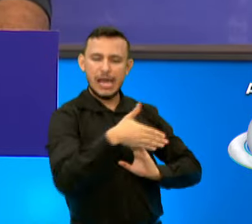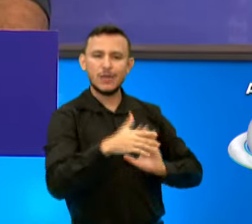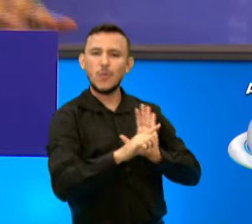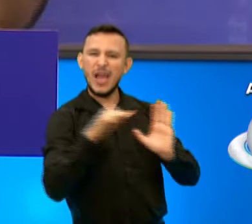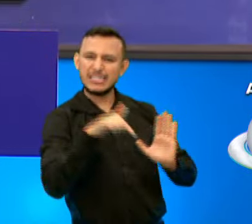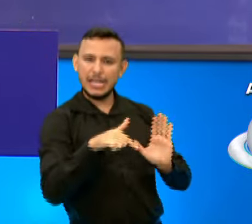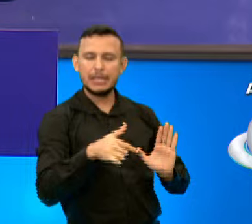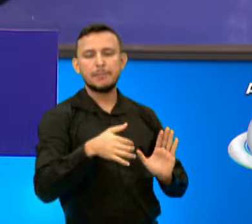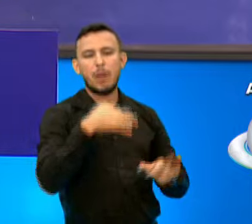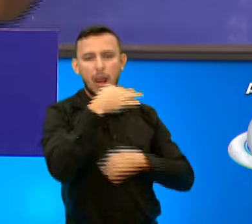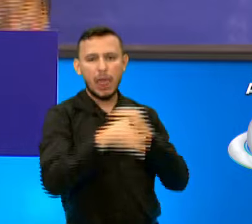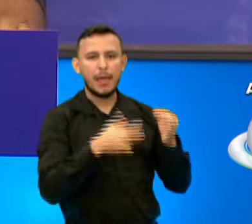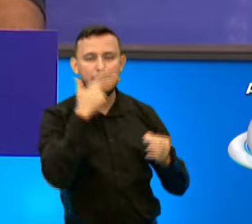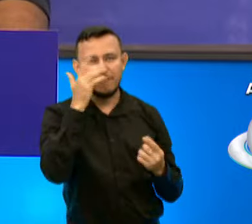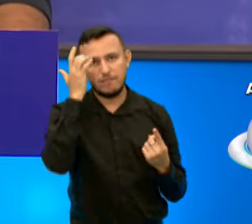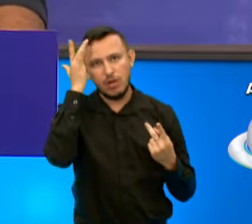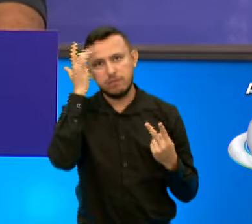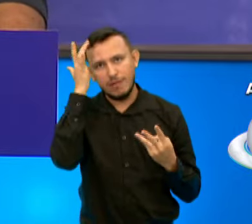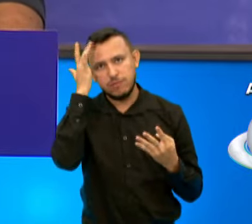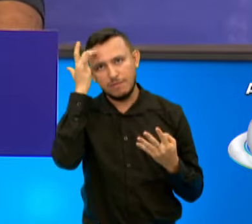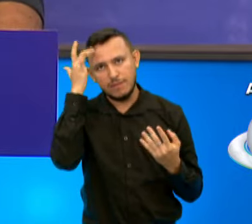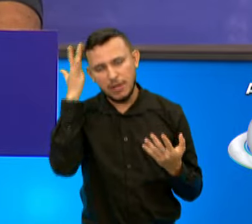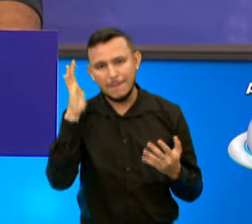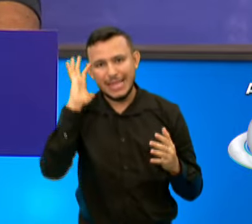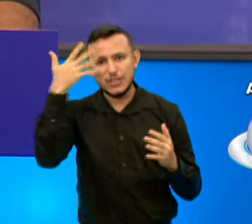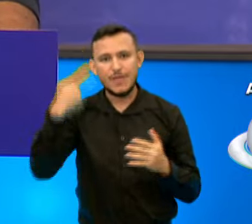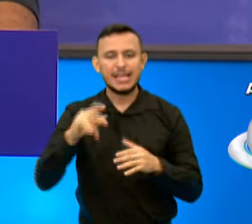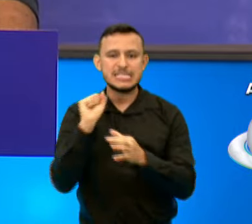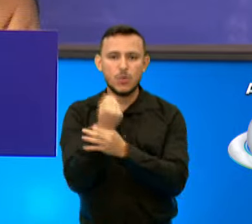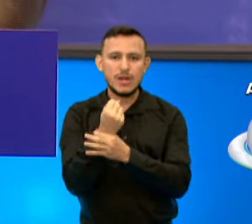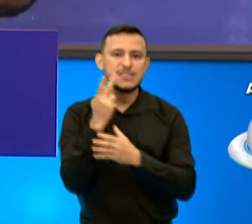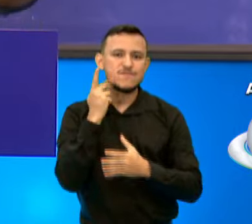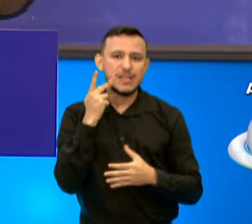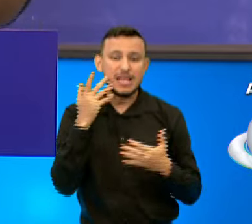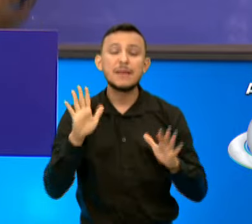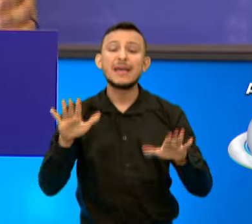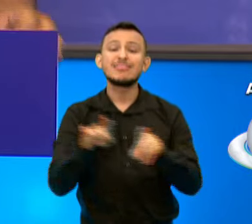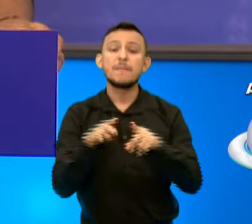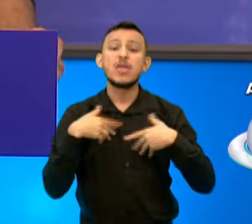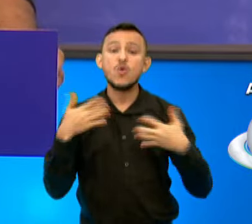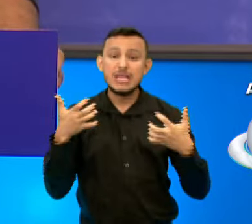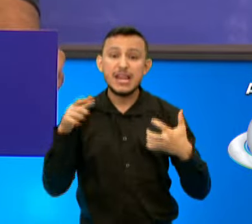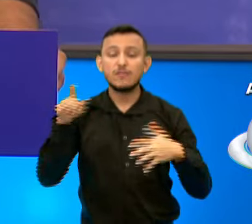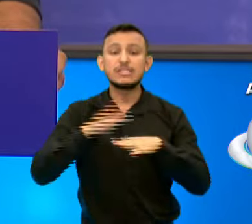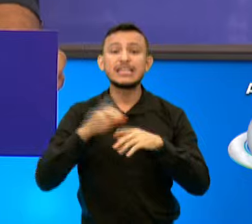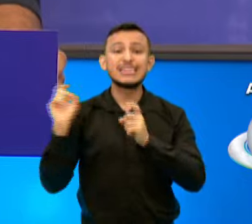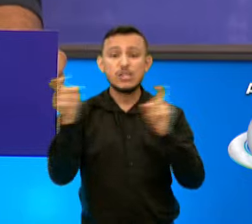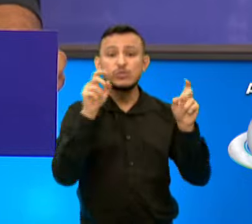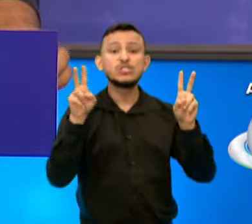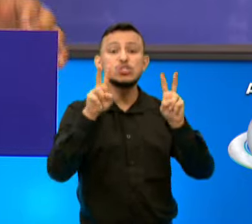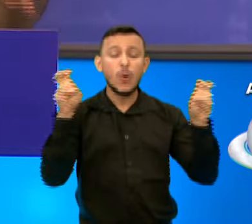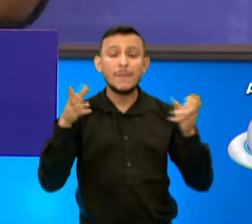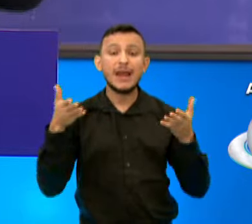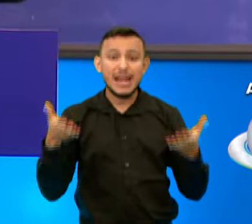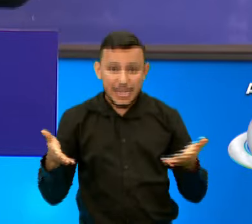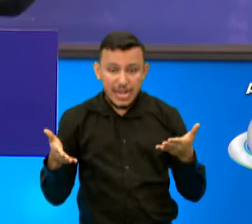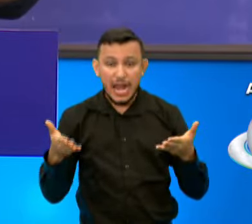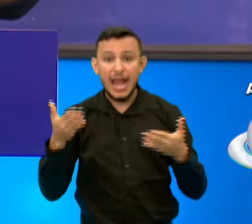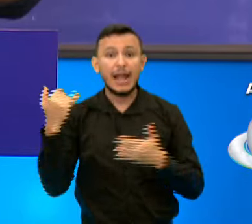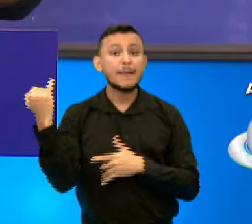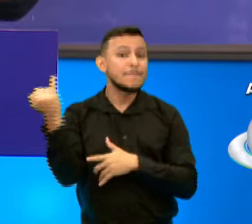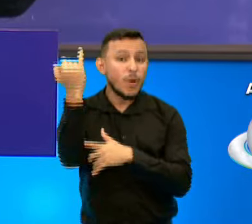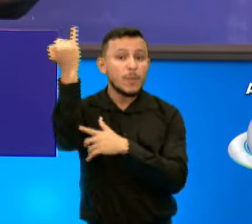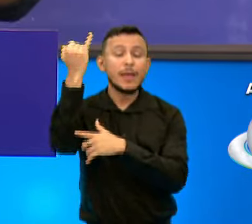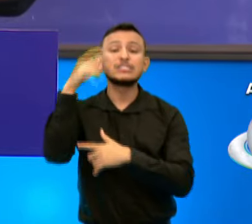antes da gente, vendendo facilidade, discurso de goela para resolver a questão da segurança pública. Mas também eu queria que você debatesse um pouco comigo aqui a